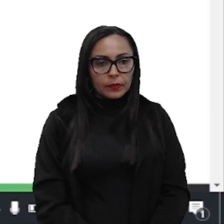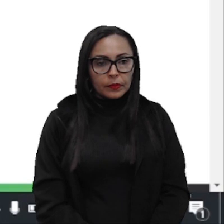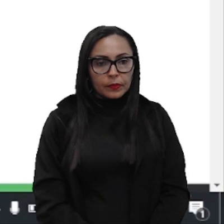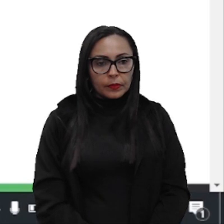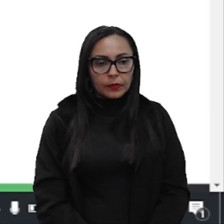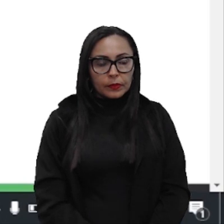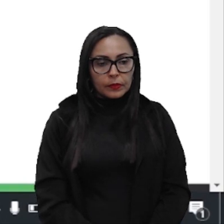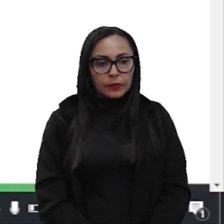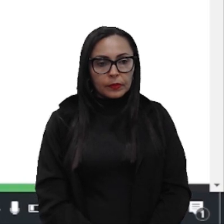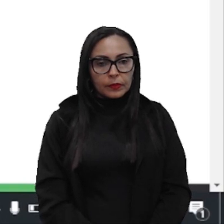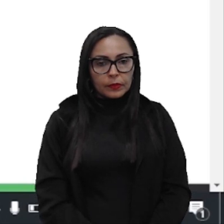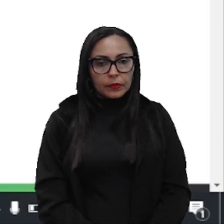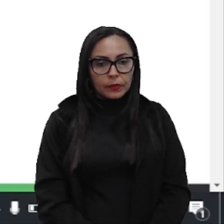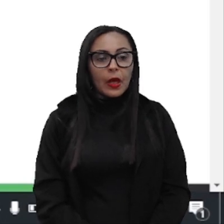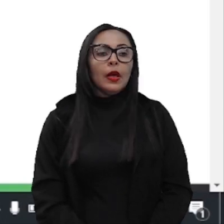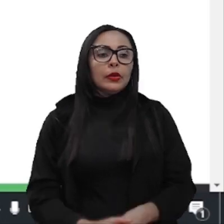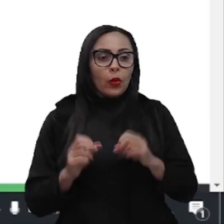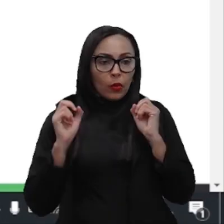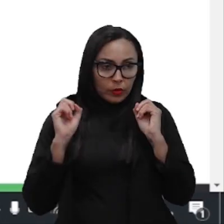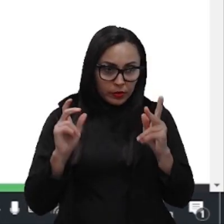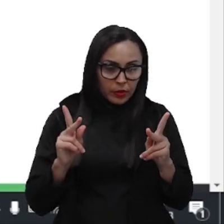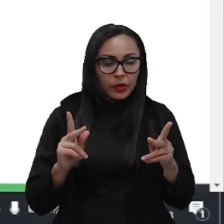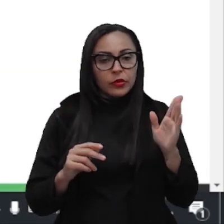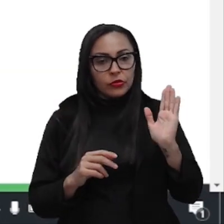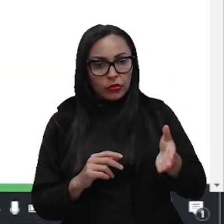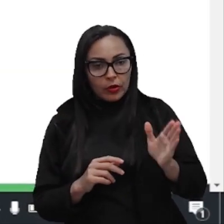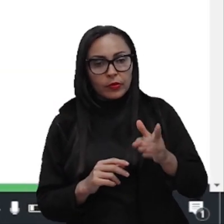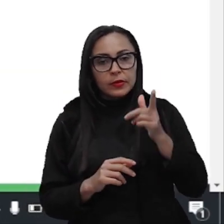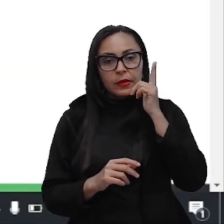Ok, completado, né, a instalação da língua